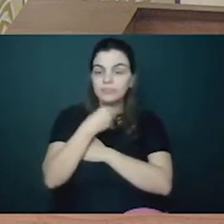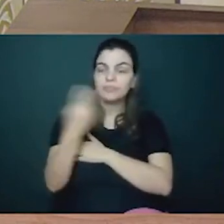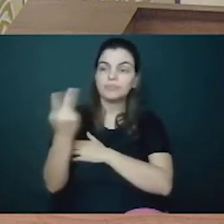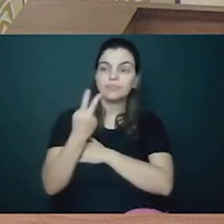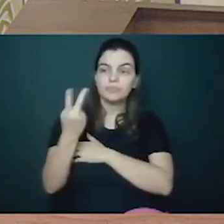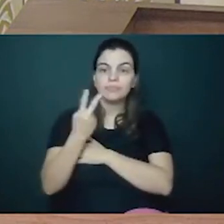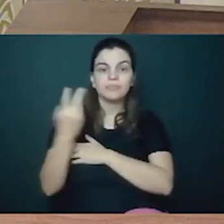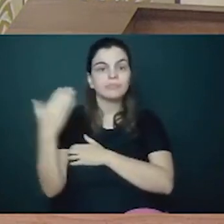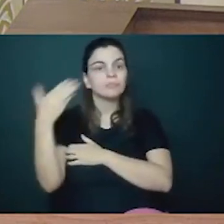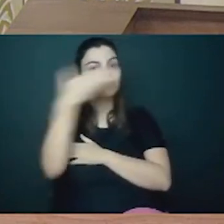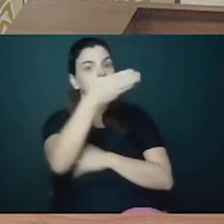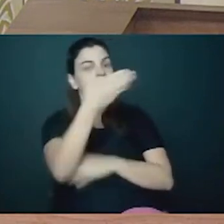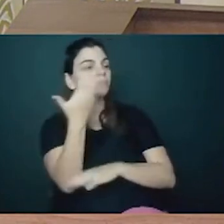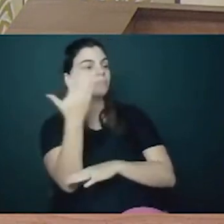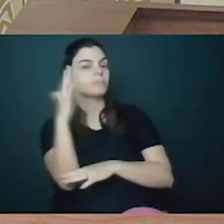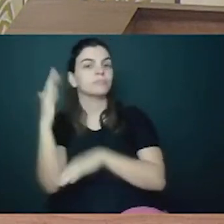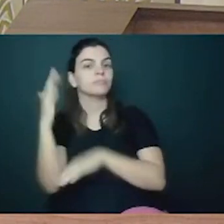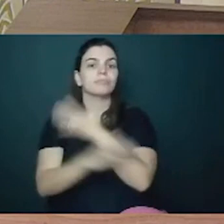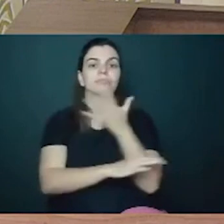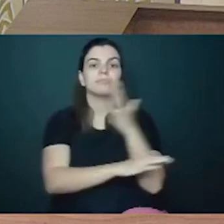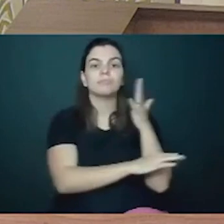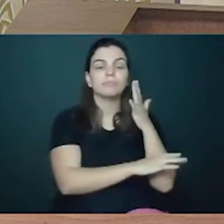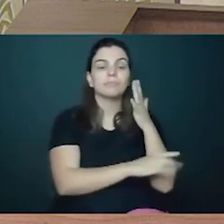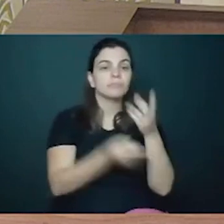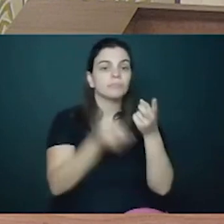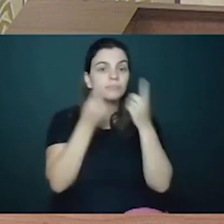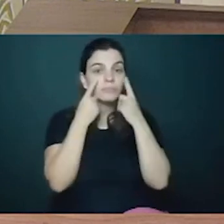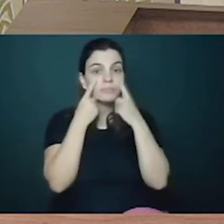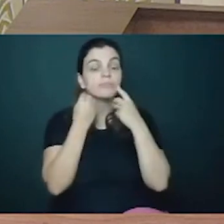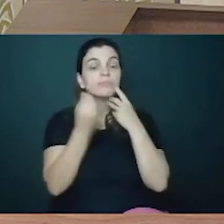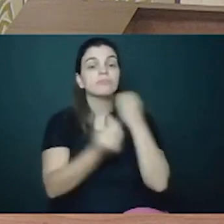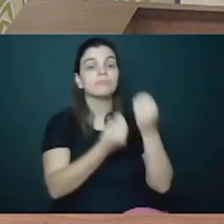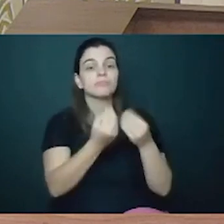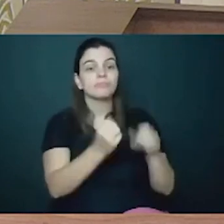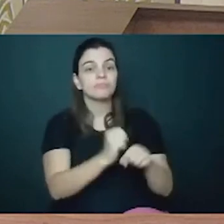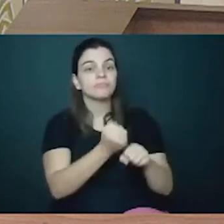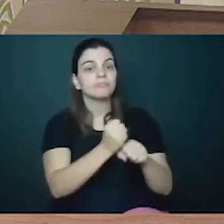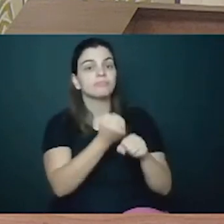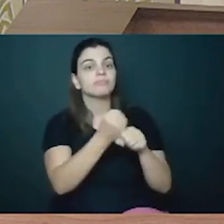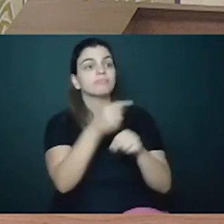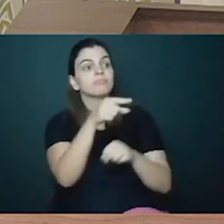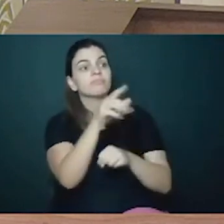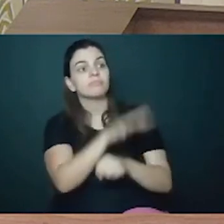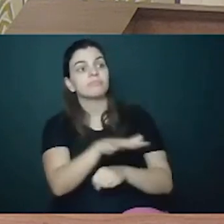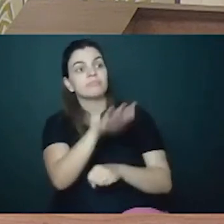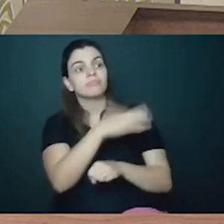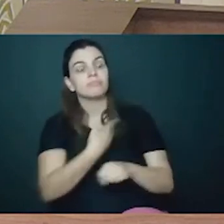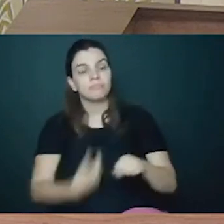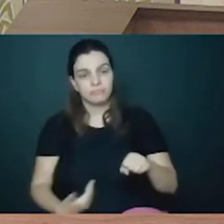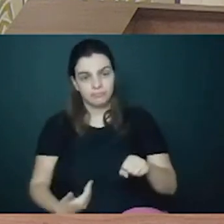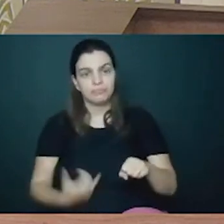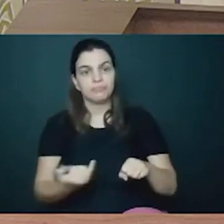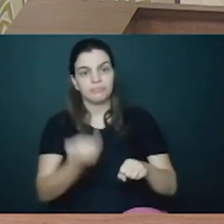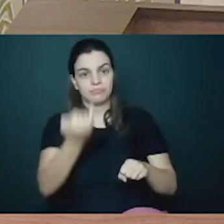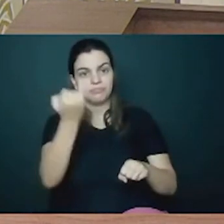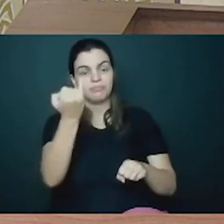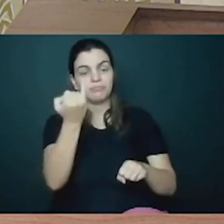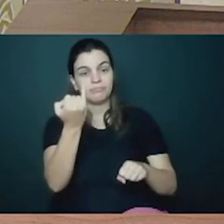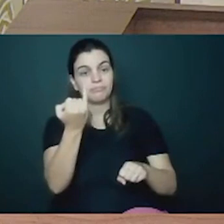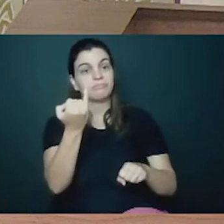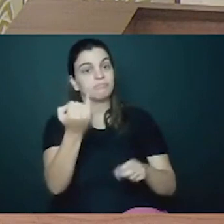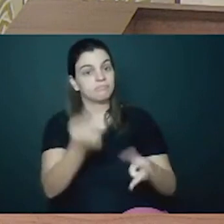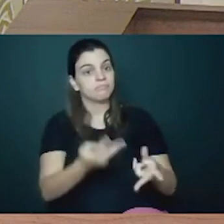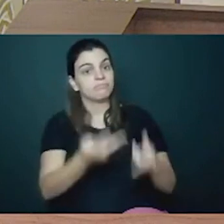as últimas etapas das obras de requalificação deste importante espaço público, que foram possíveis graças a uma